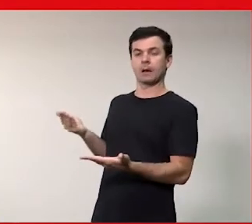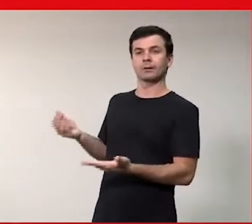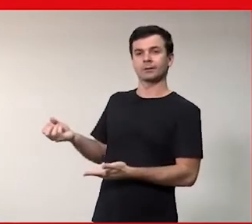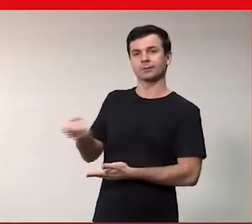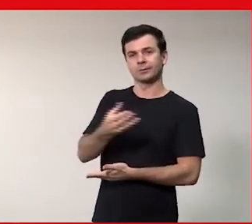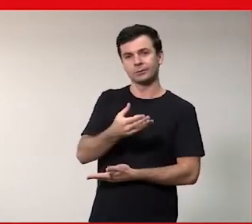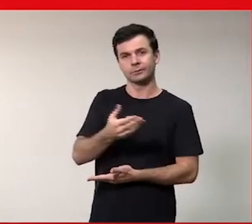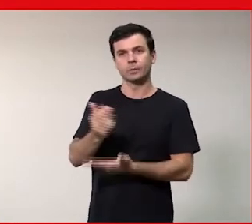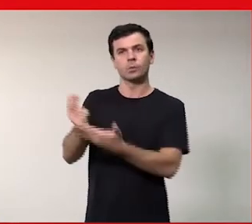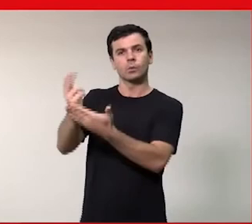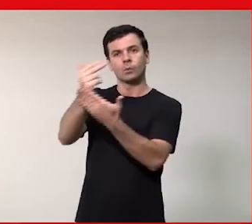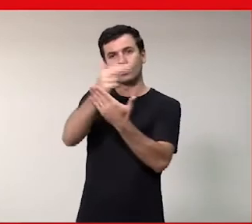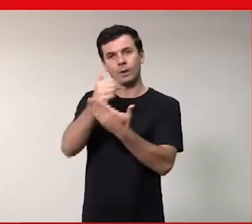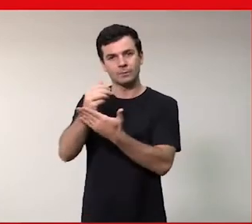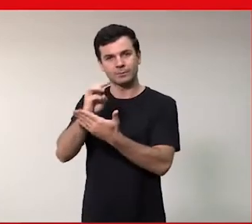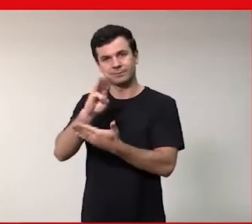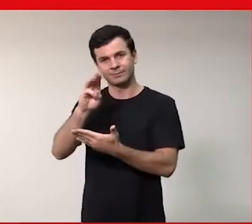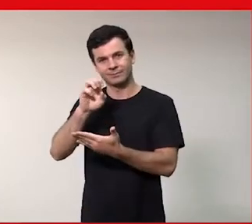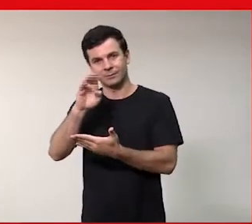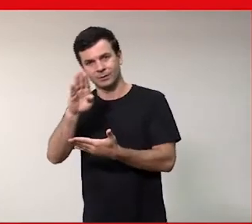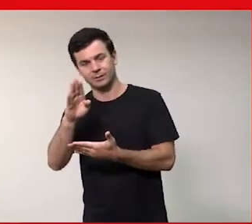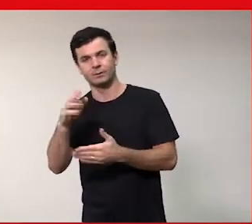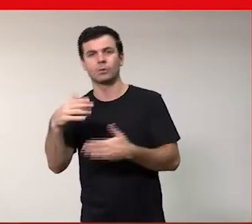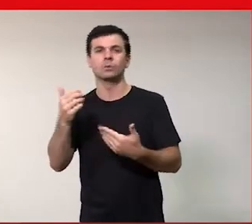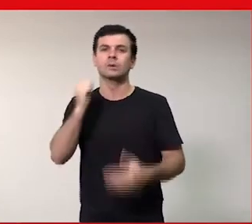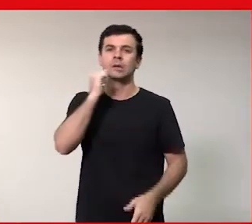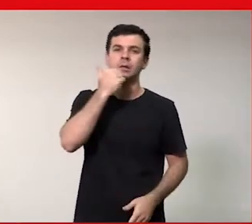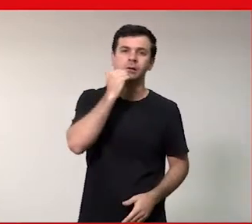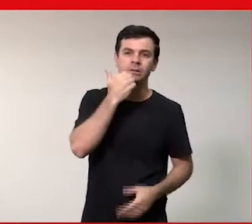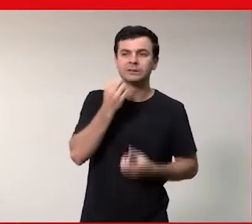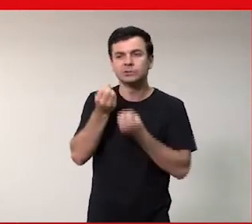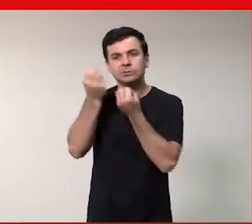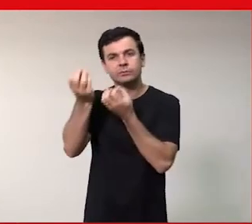web designer que não tinha dez anos atrás até cientista de dados